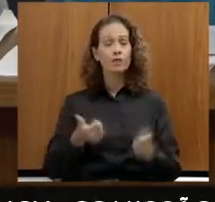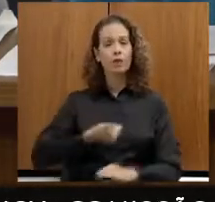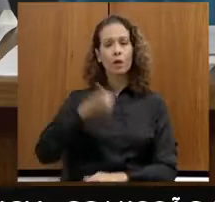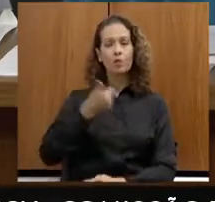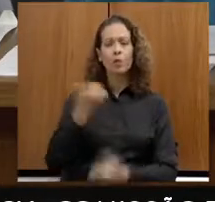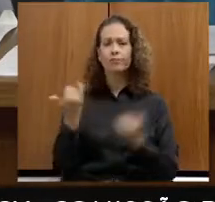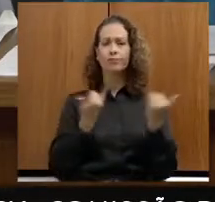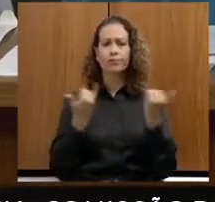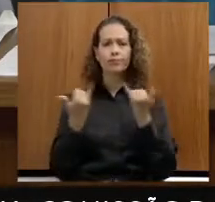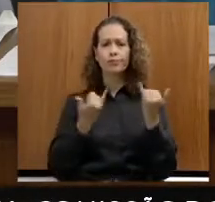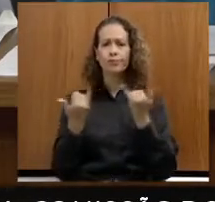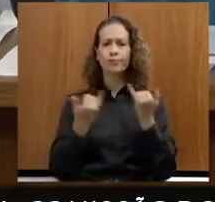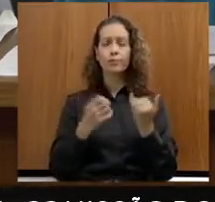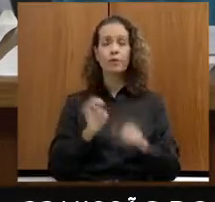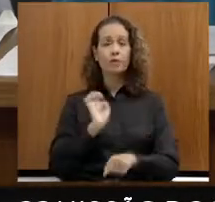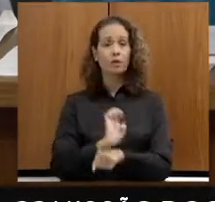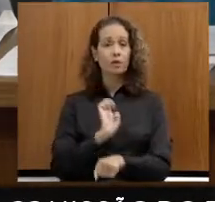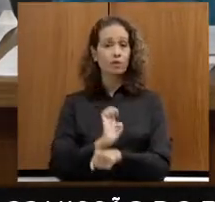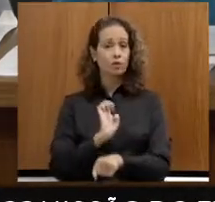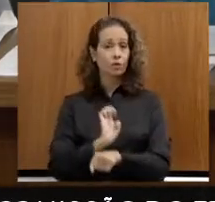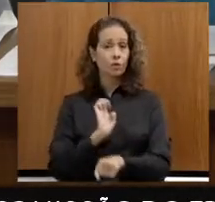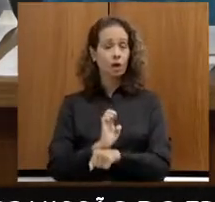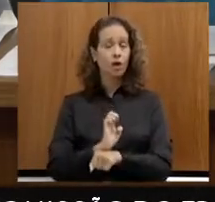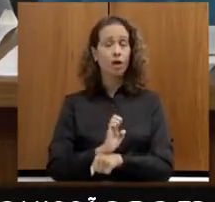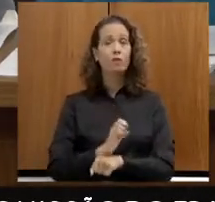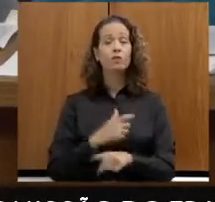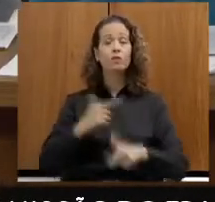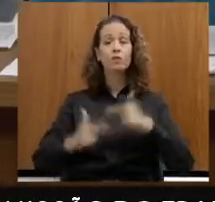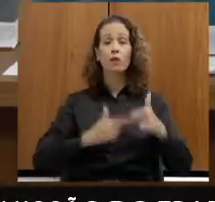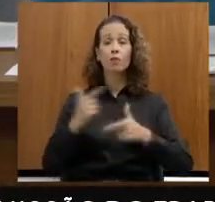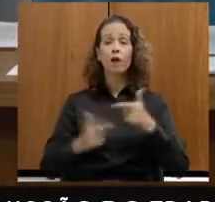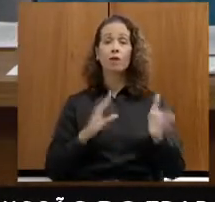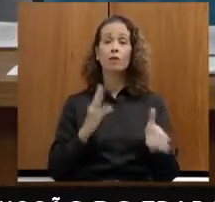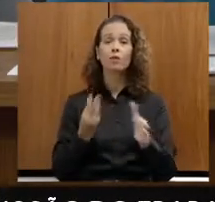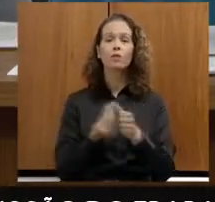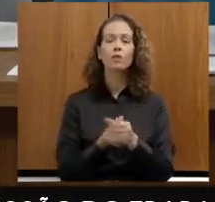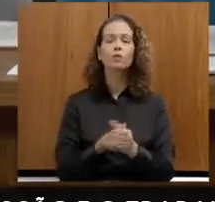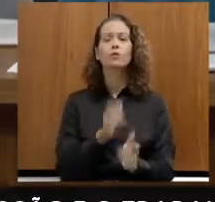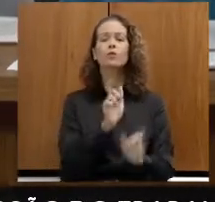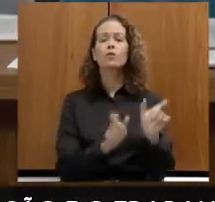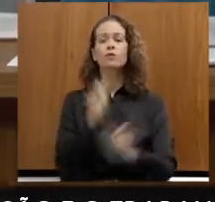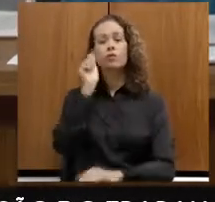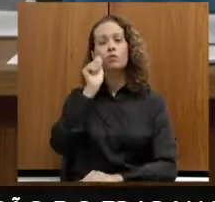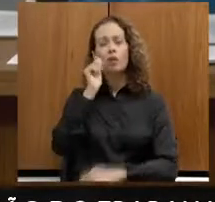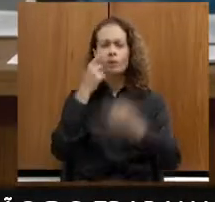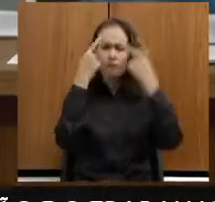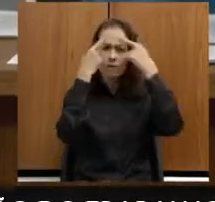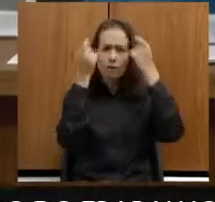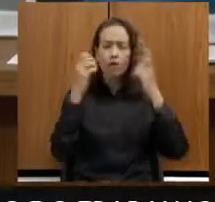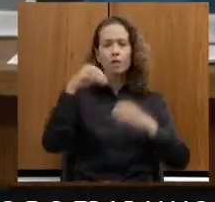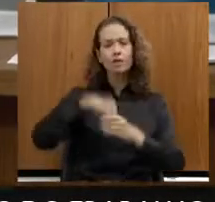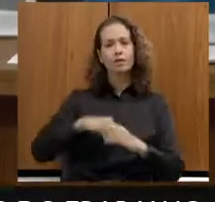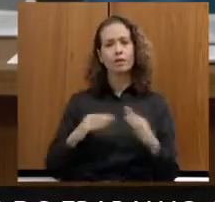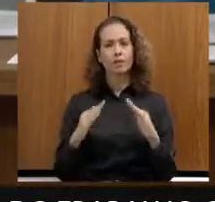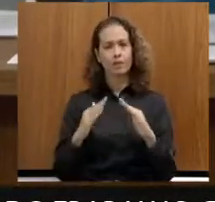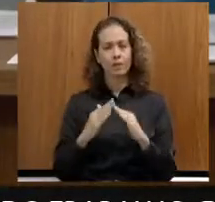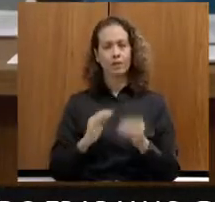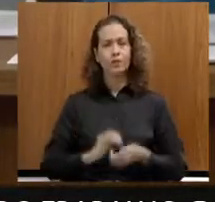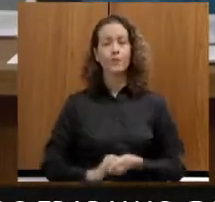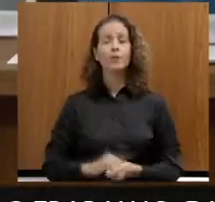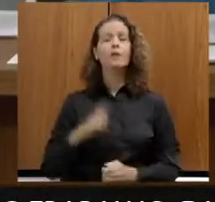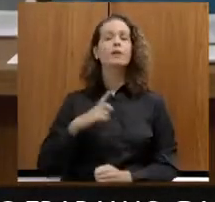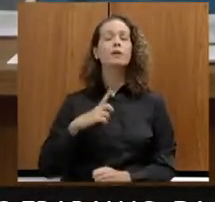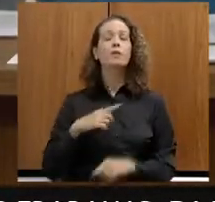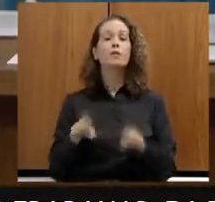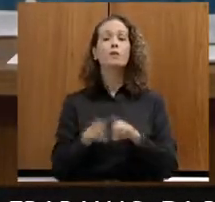estadual de empregos para a inclusão de mulheres em situação de violência doméstica. Temos também para as